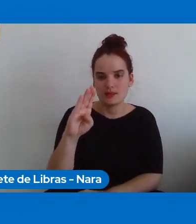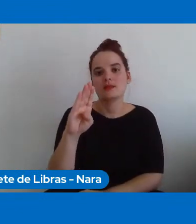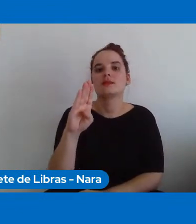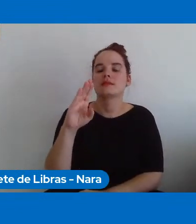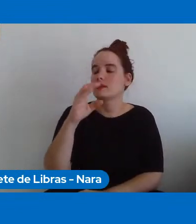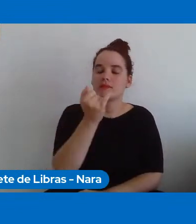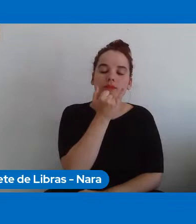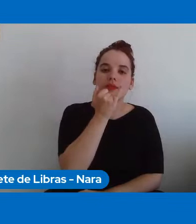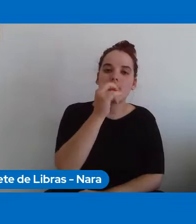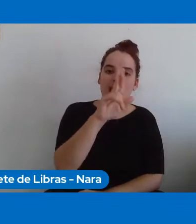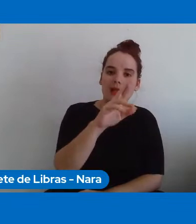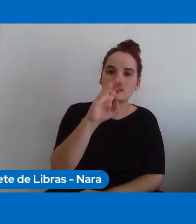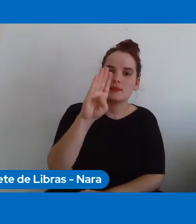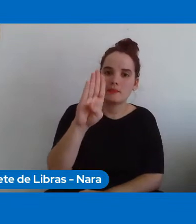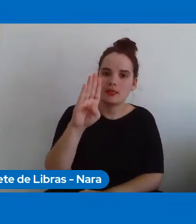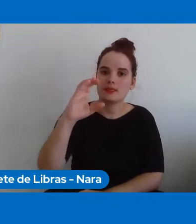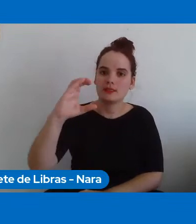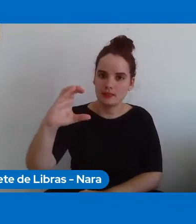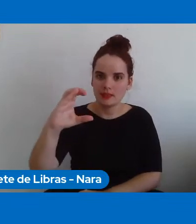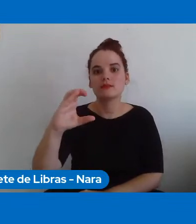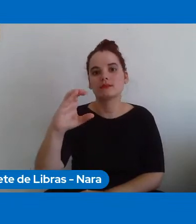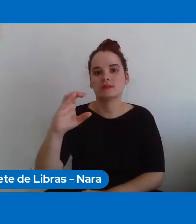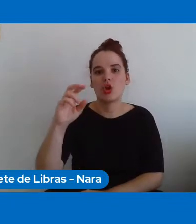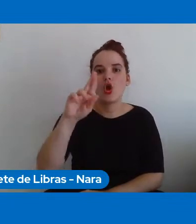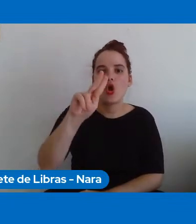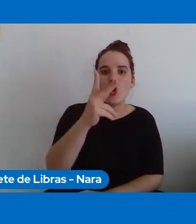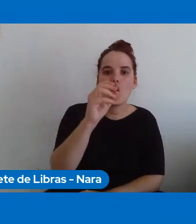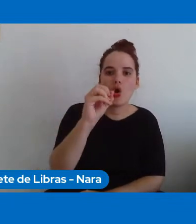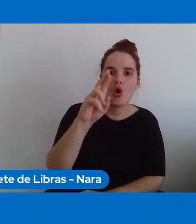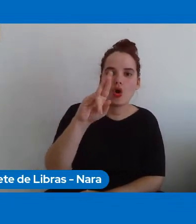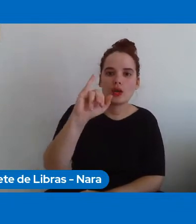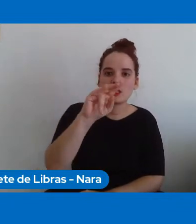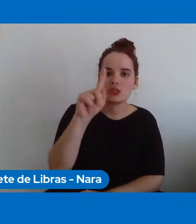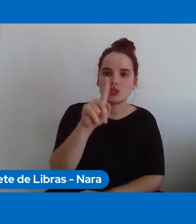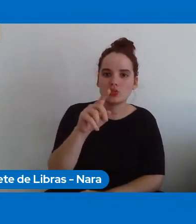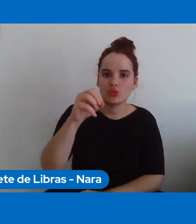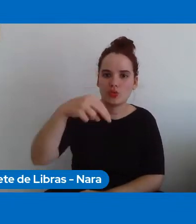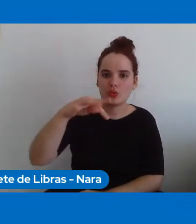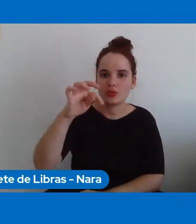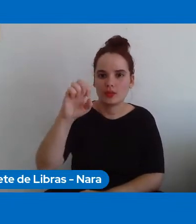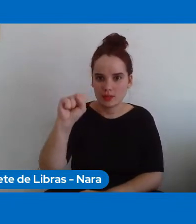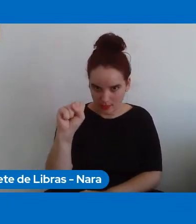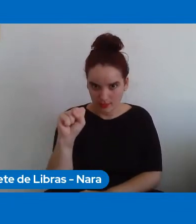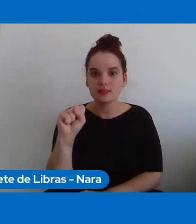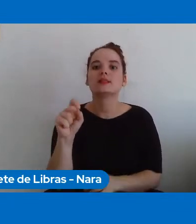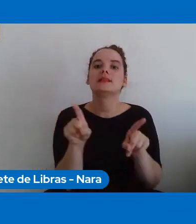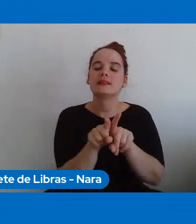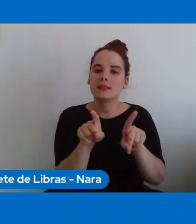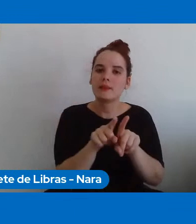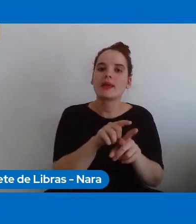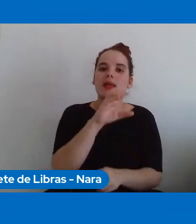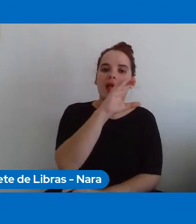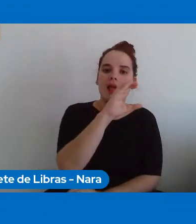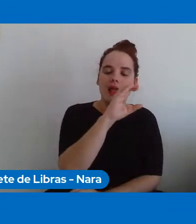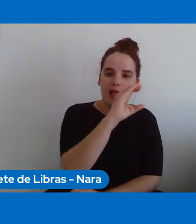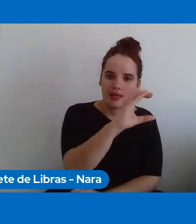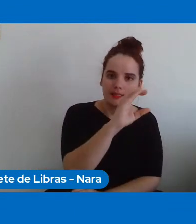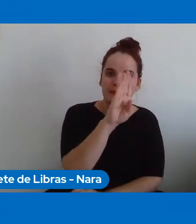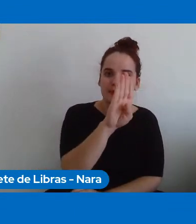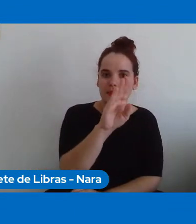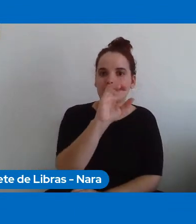da SBC, que eu já convido a todos a visitarem, e da SBC Journal